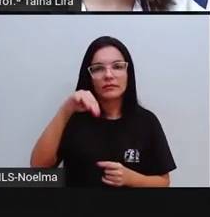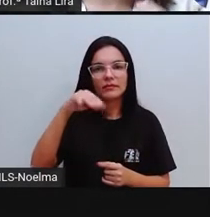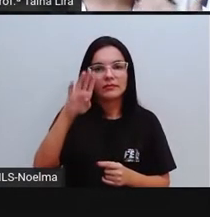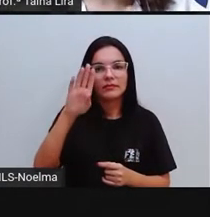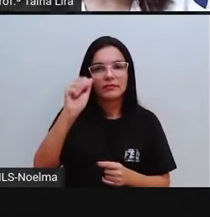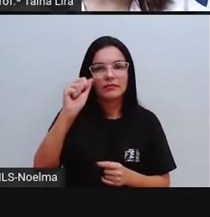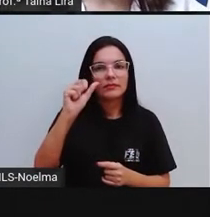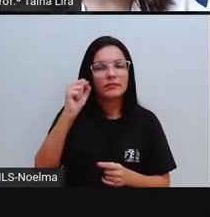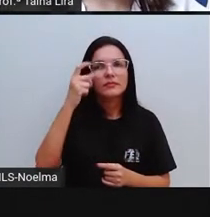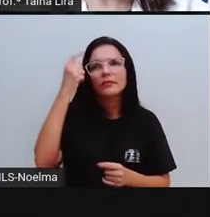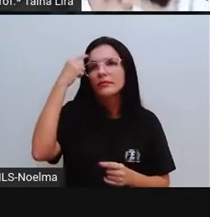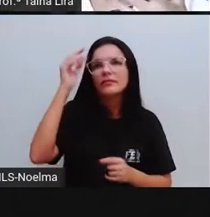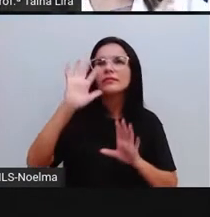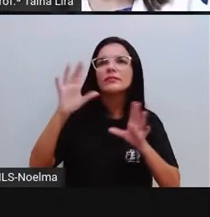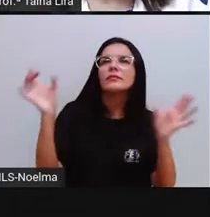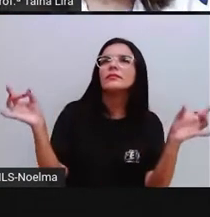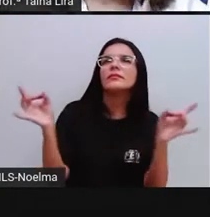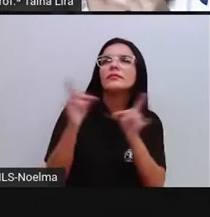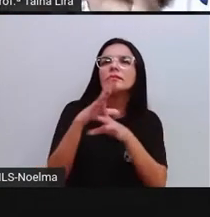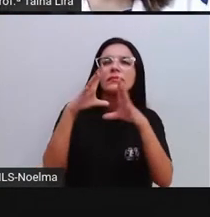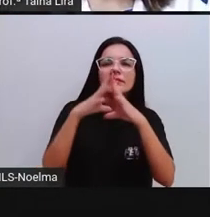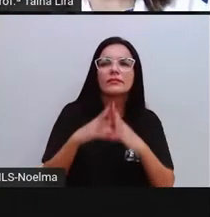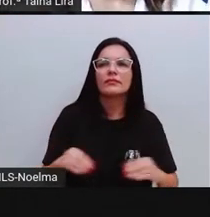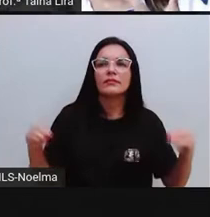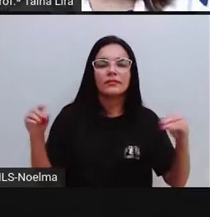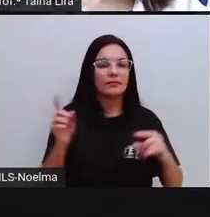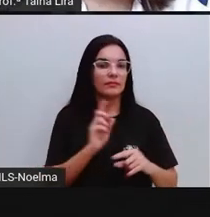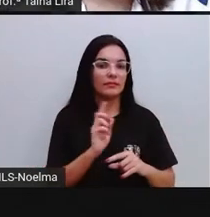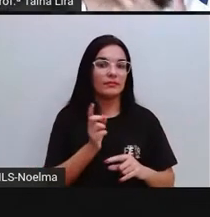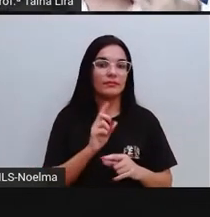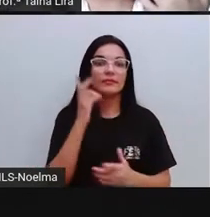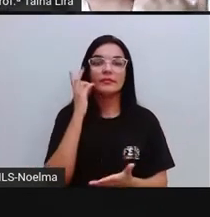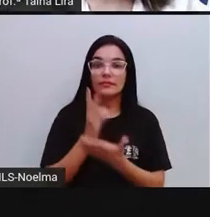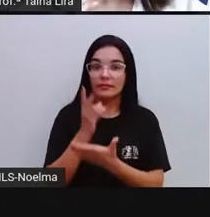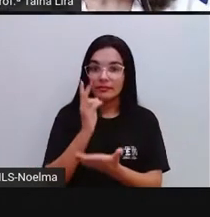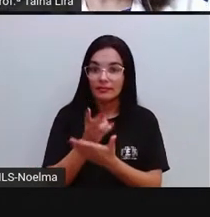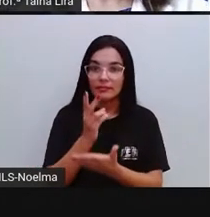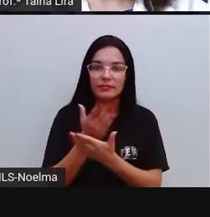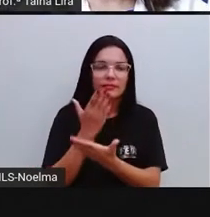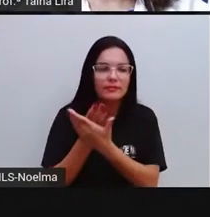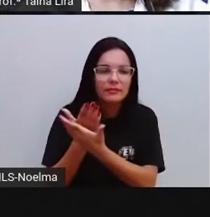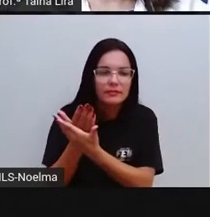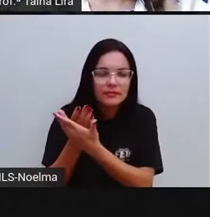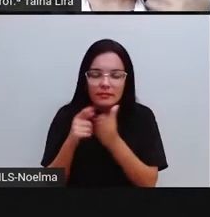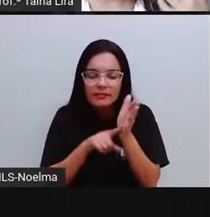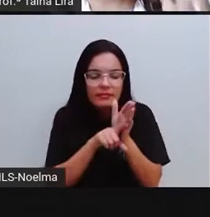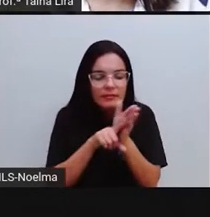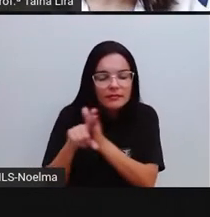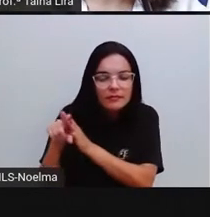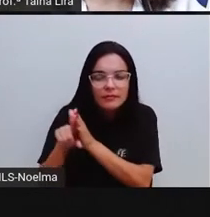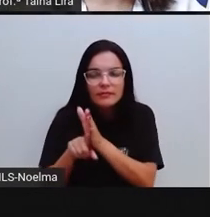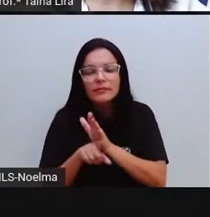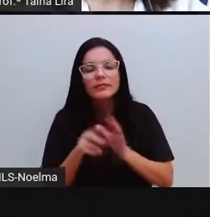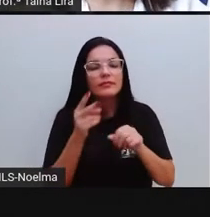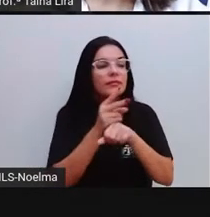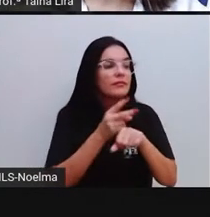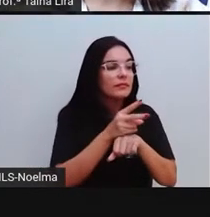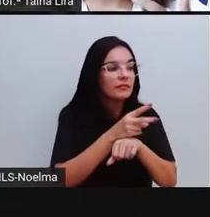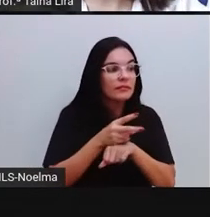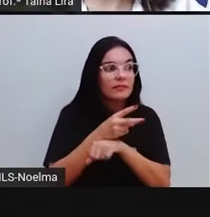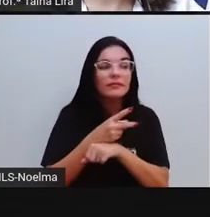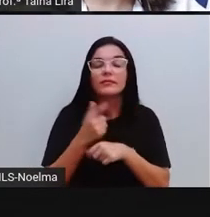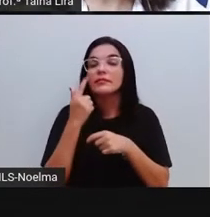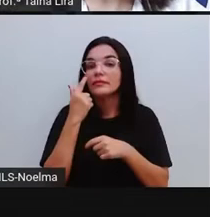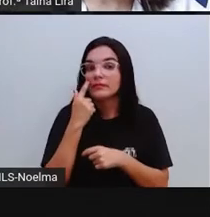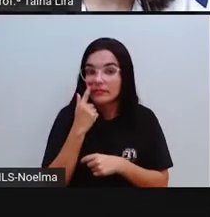indígenas tupinambais. Mas, através aí de estudos, né? A FUNASA reconheceu